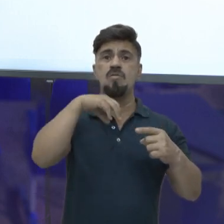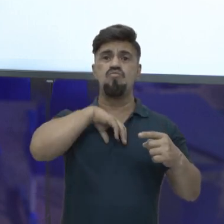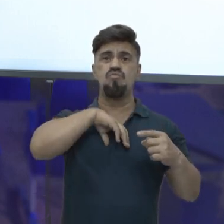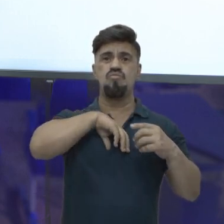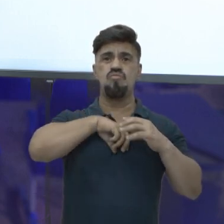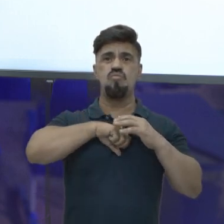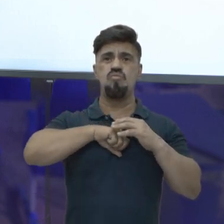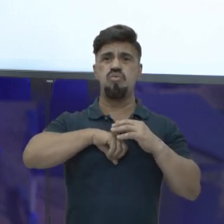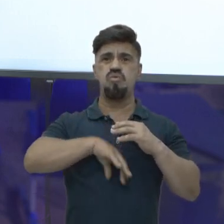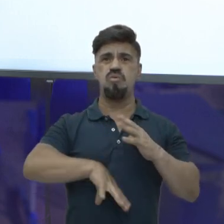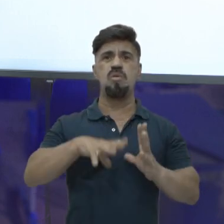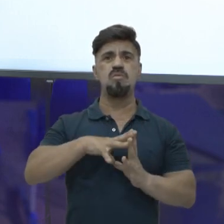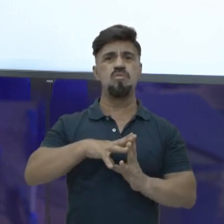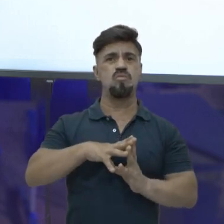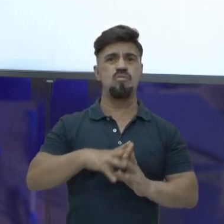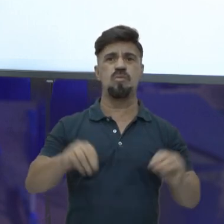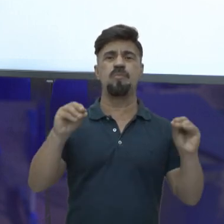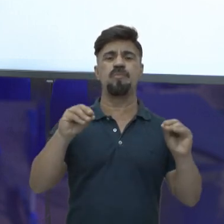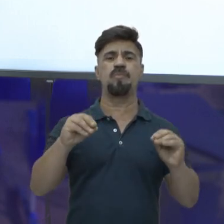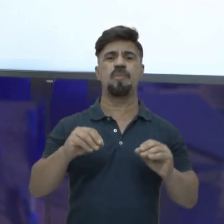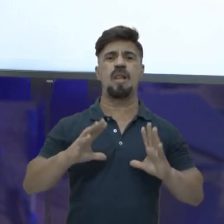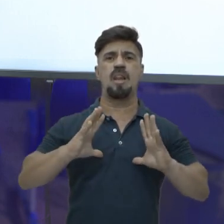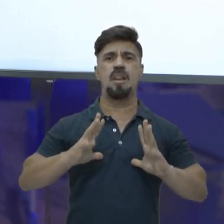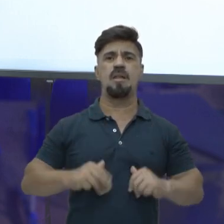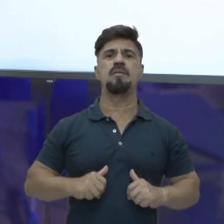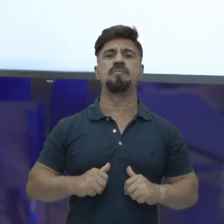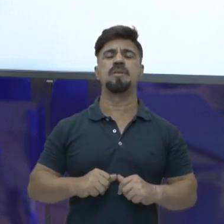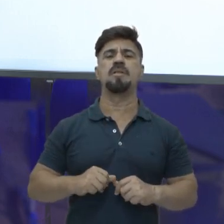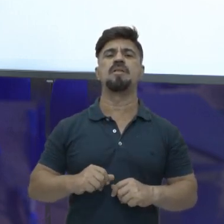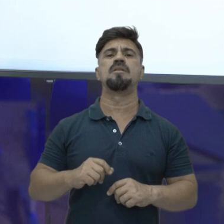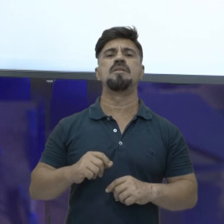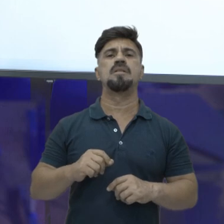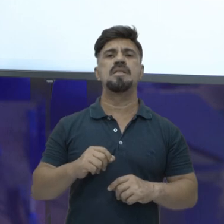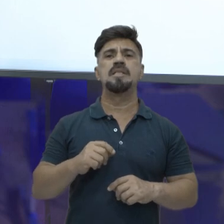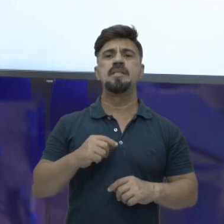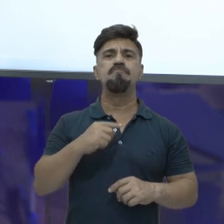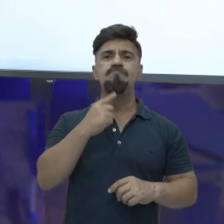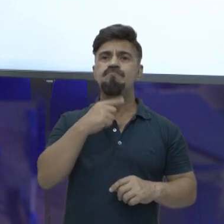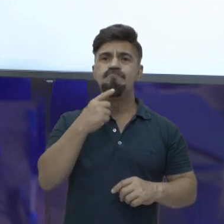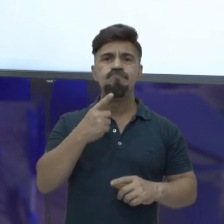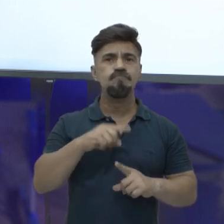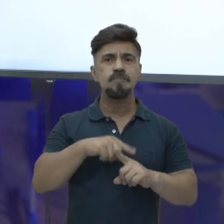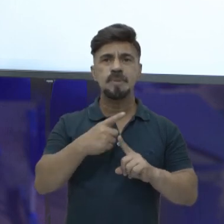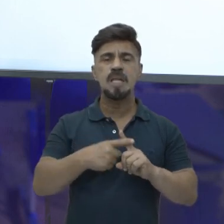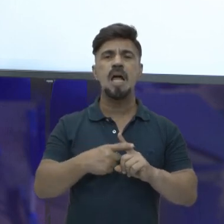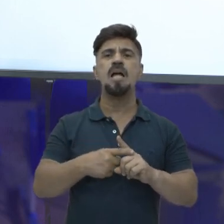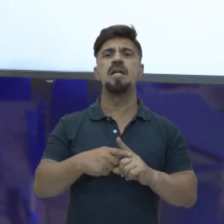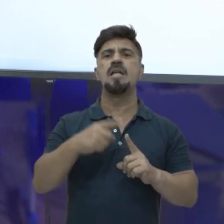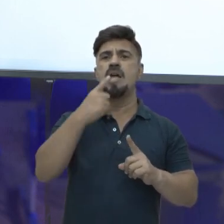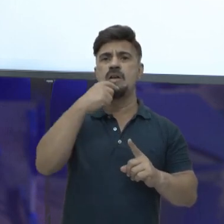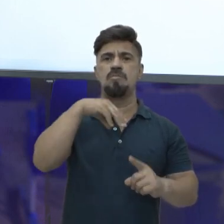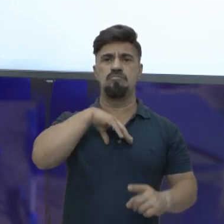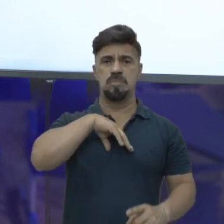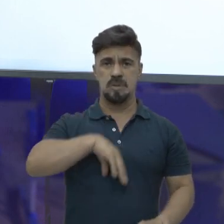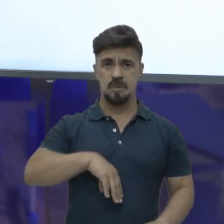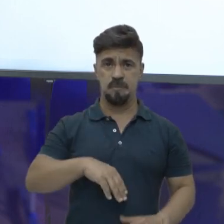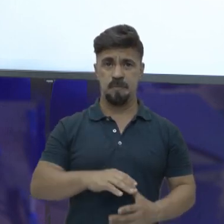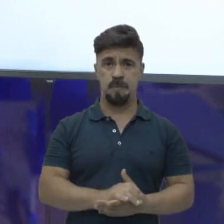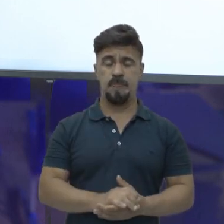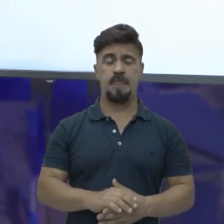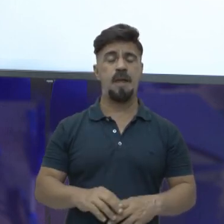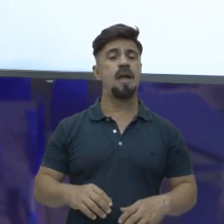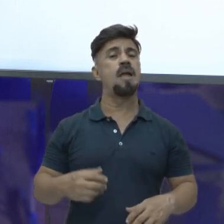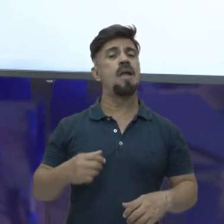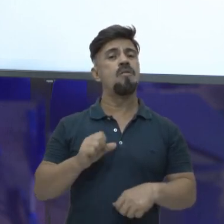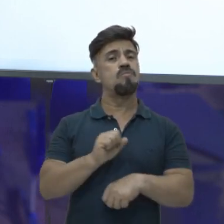toda aquela arcabouço que tinha para gerar uma nova vida. Se não gerou uma nova vida, acaba menstruando, ok? Então,